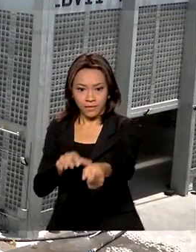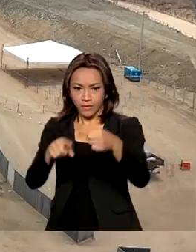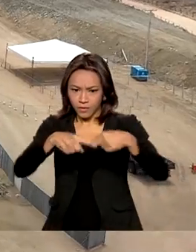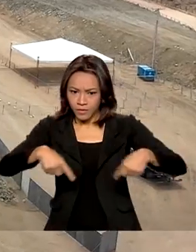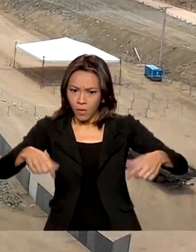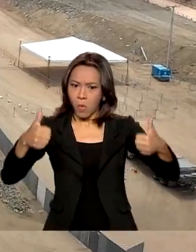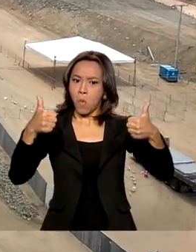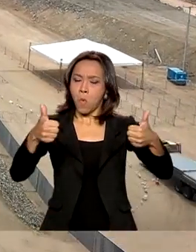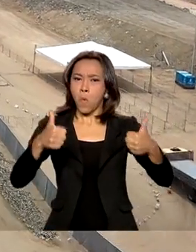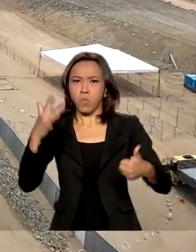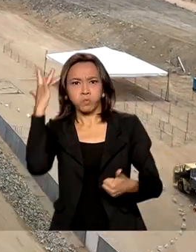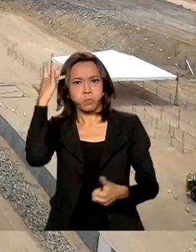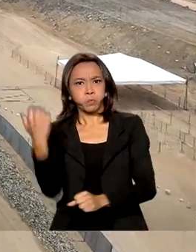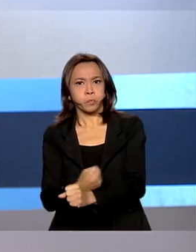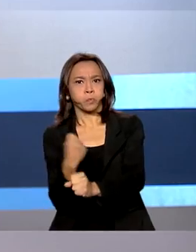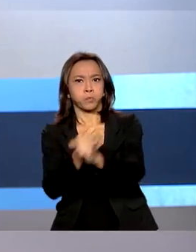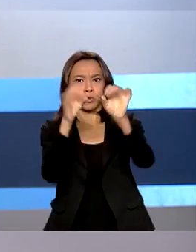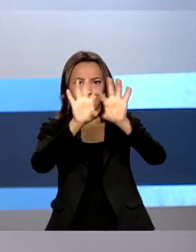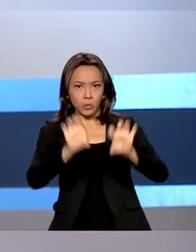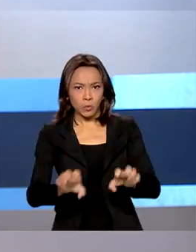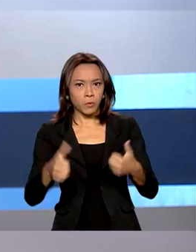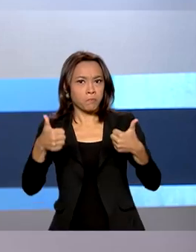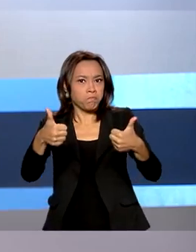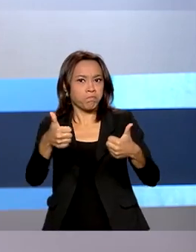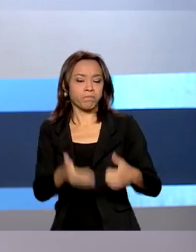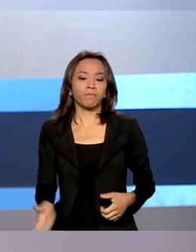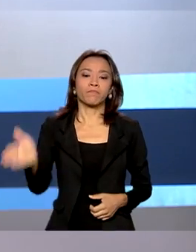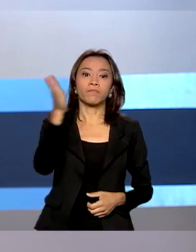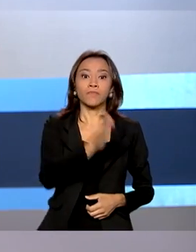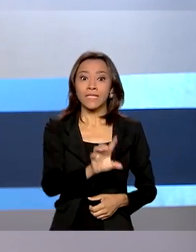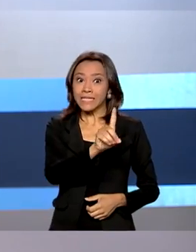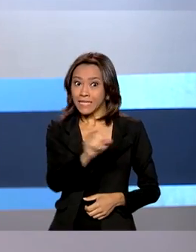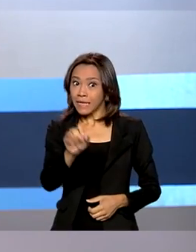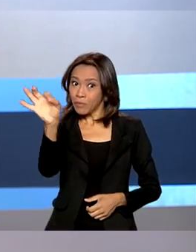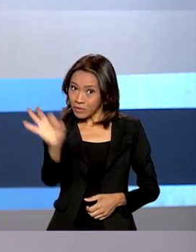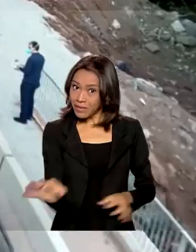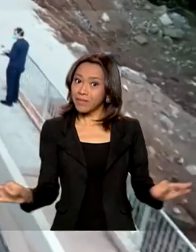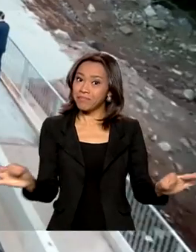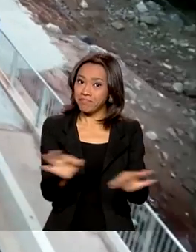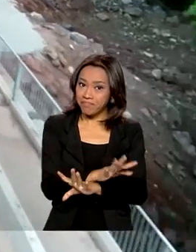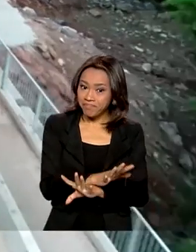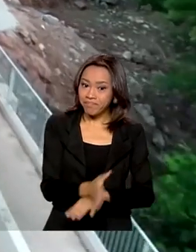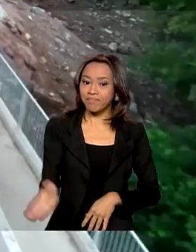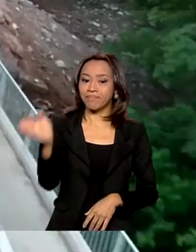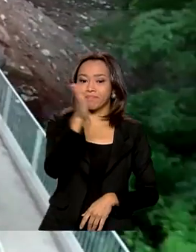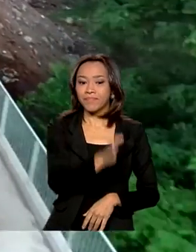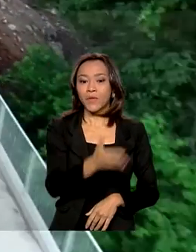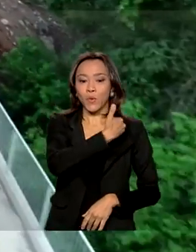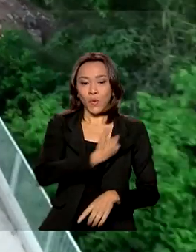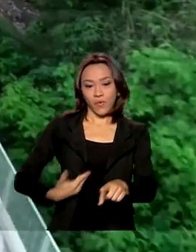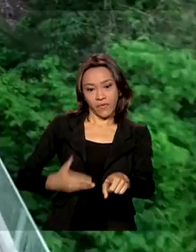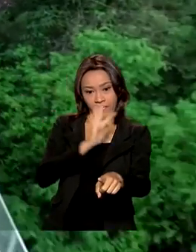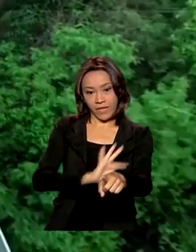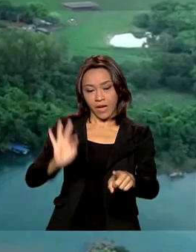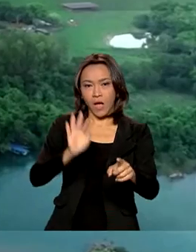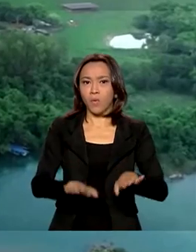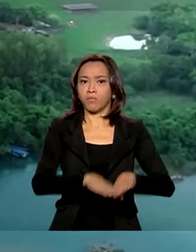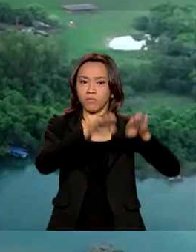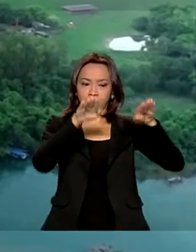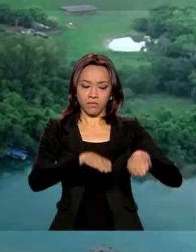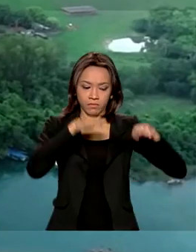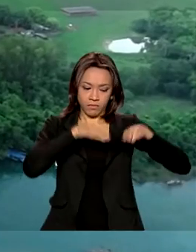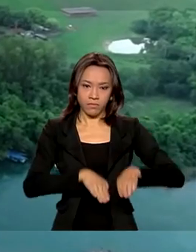infraestrutura hídrica do Estado. 100% concluídas. Governo federal completa a duplicação da BR